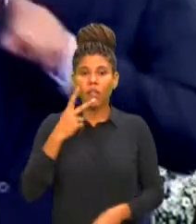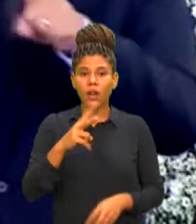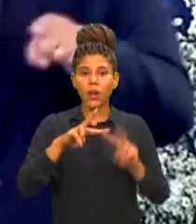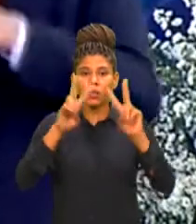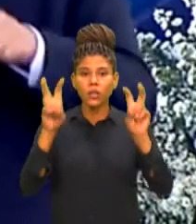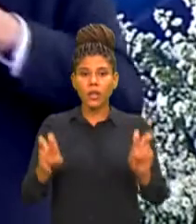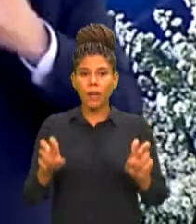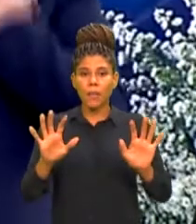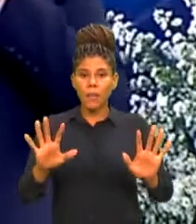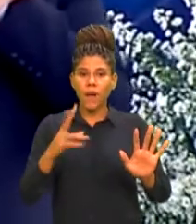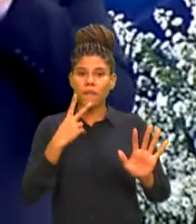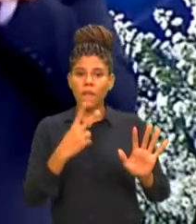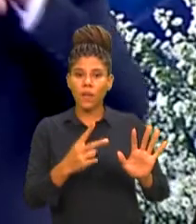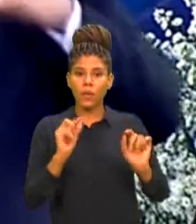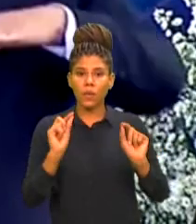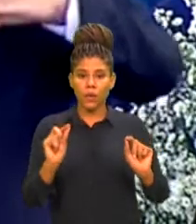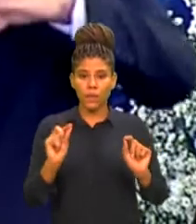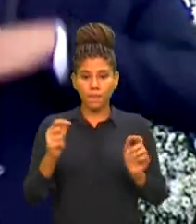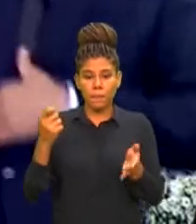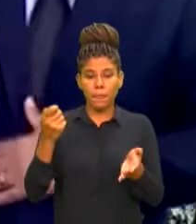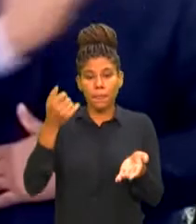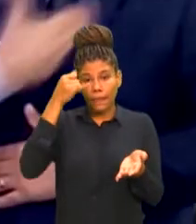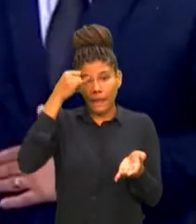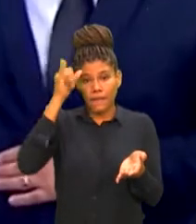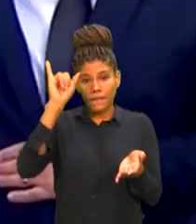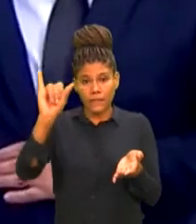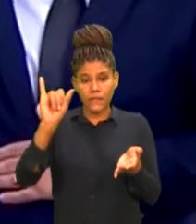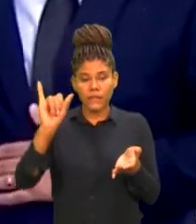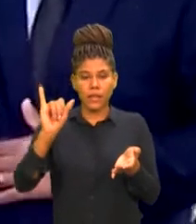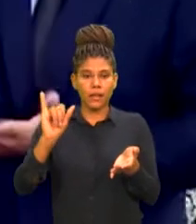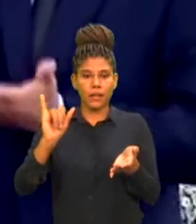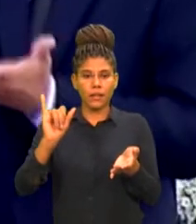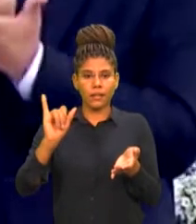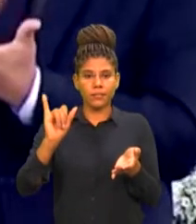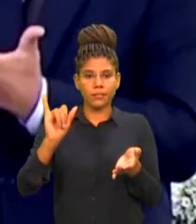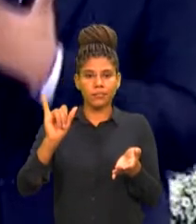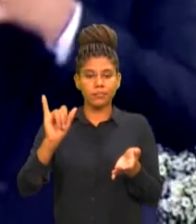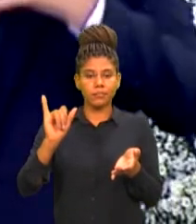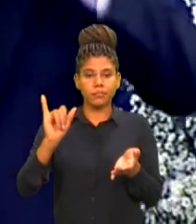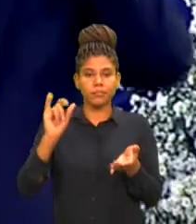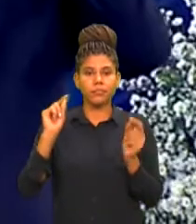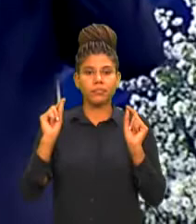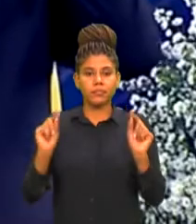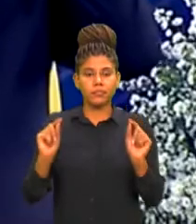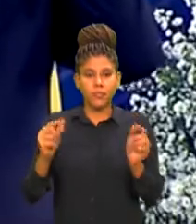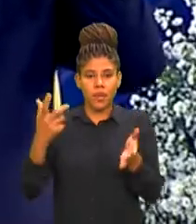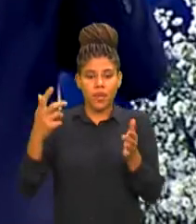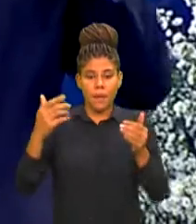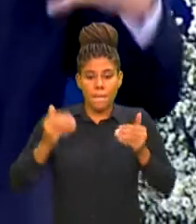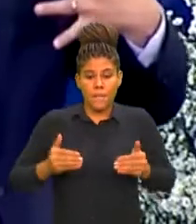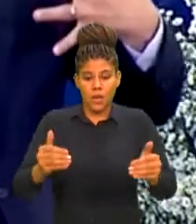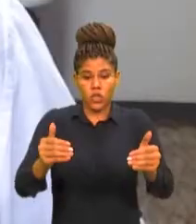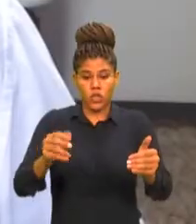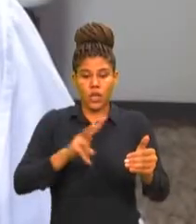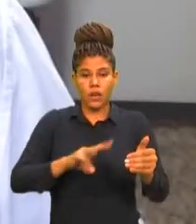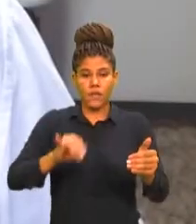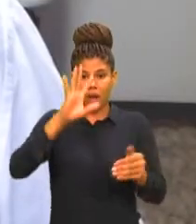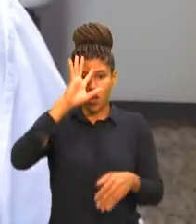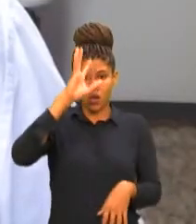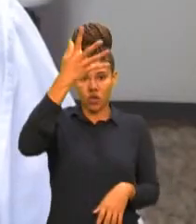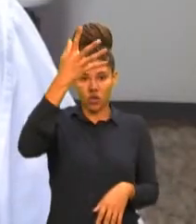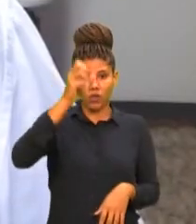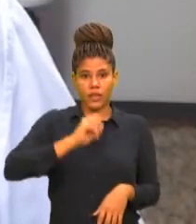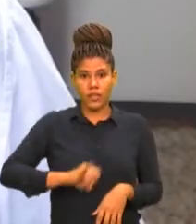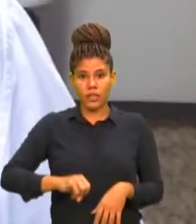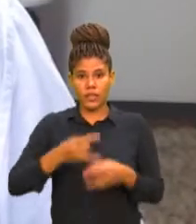diz que a decisão da não obrigatoriedade da máscara será do Ministério da Saúde, governadores e prefeitos. O médico